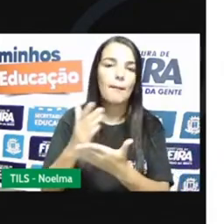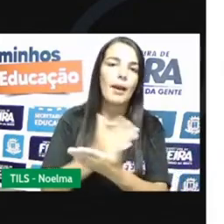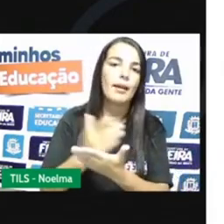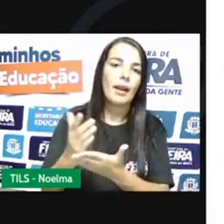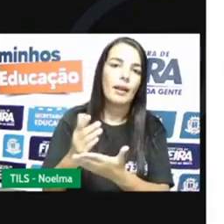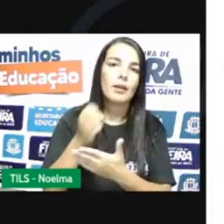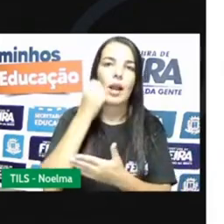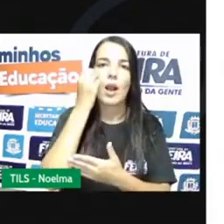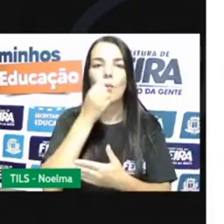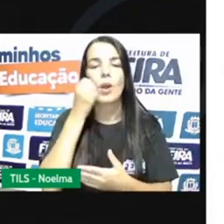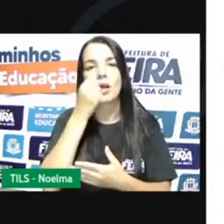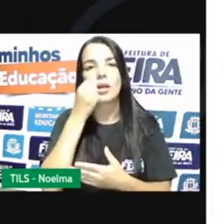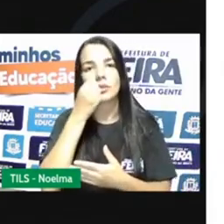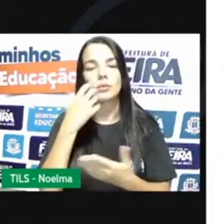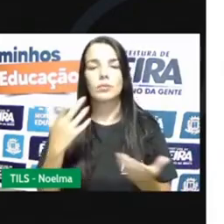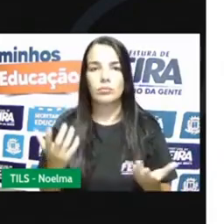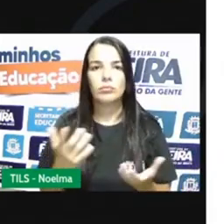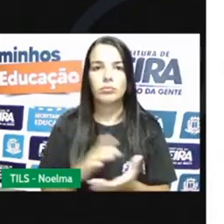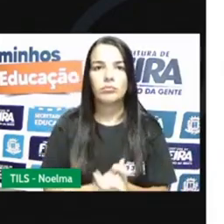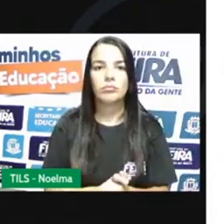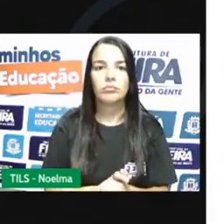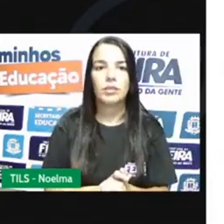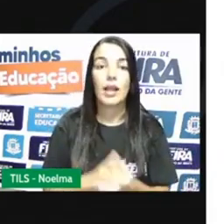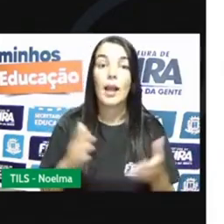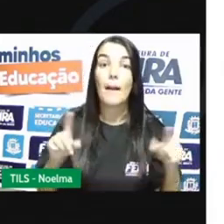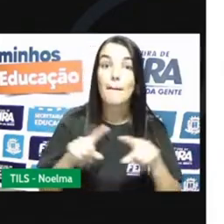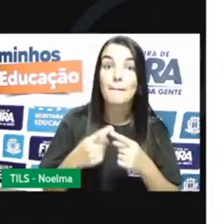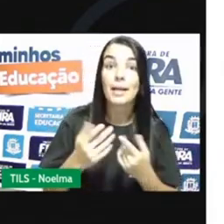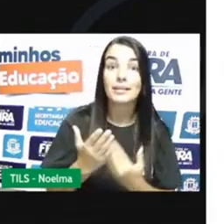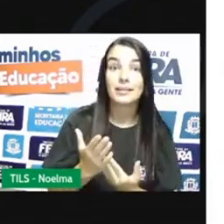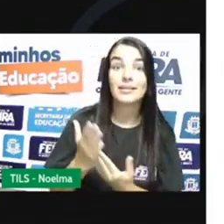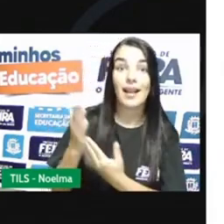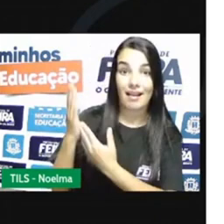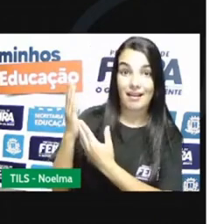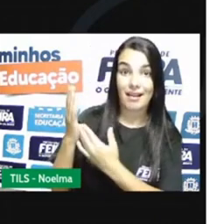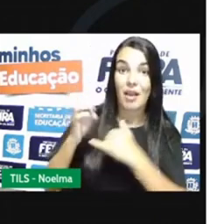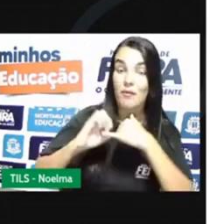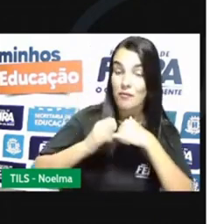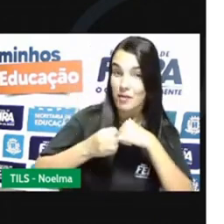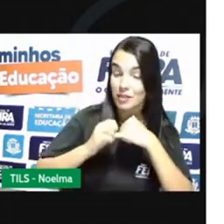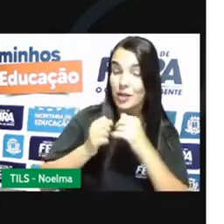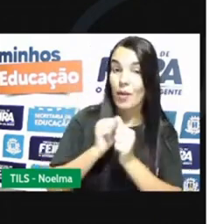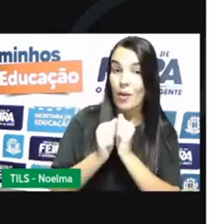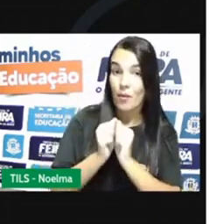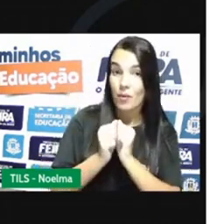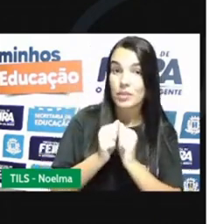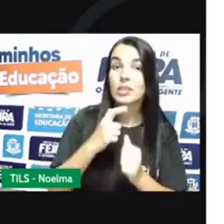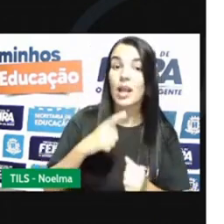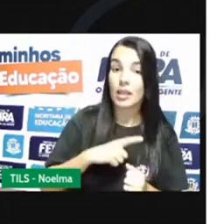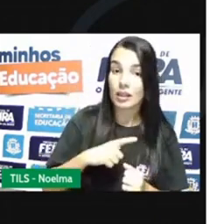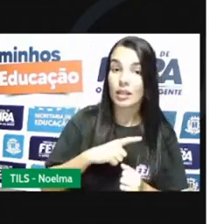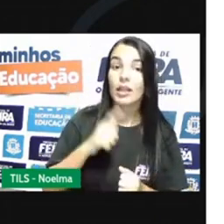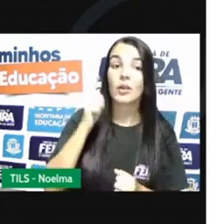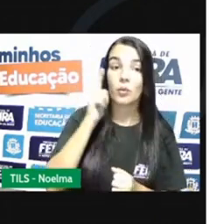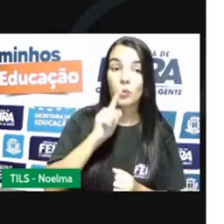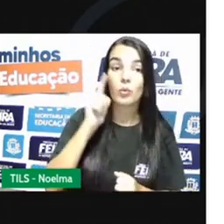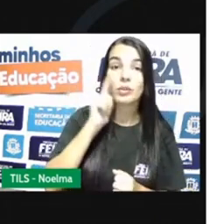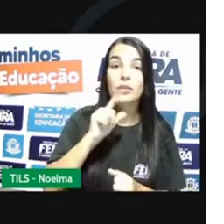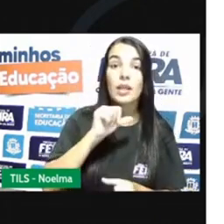água e o tamarindo. Já no caso dessa mistura arroz e feijão, é uma